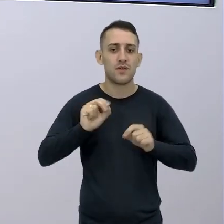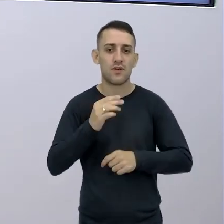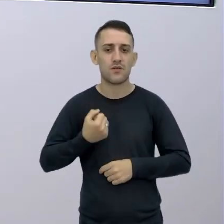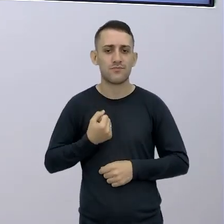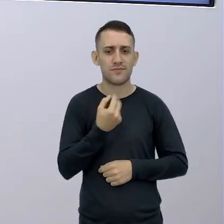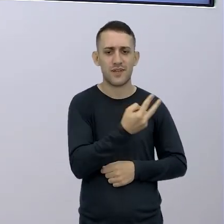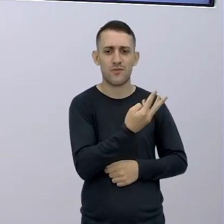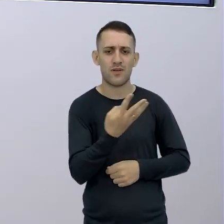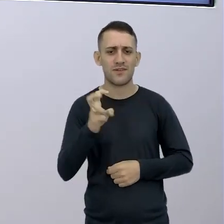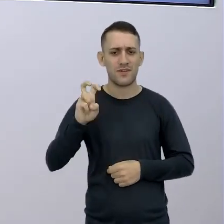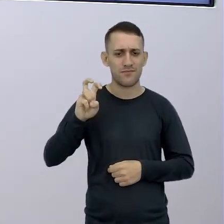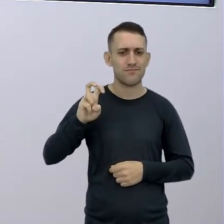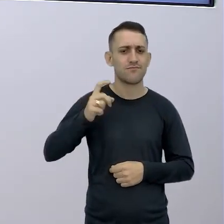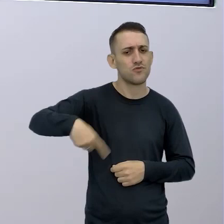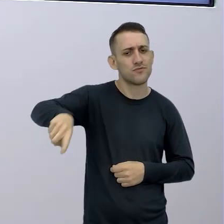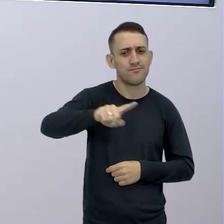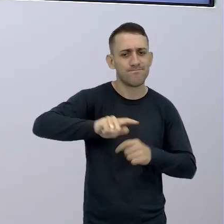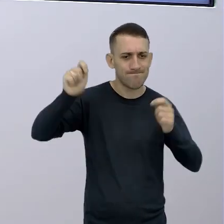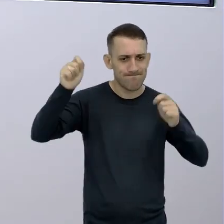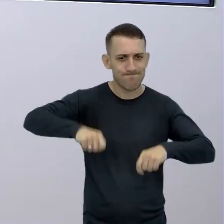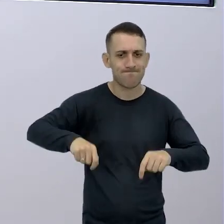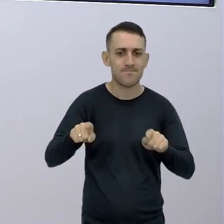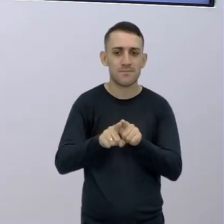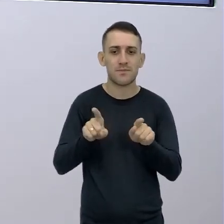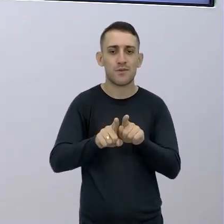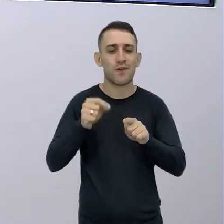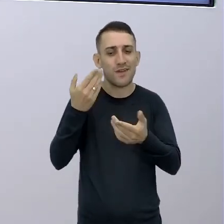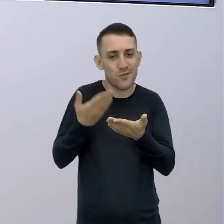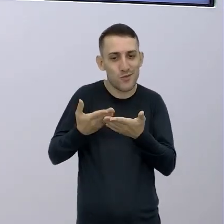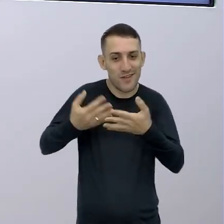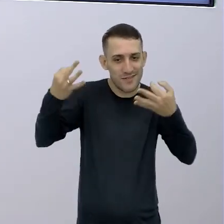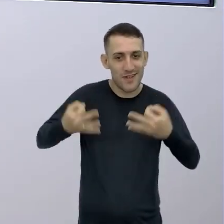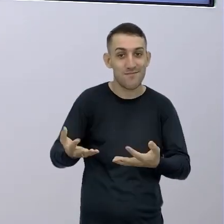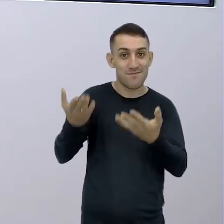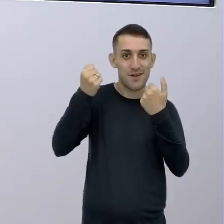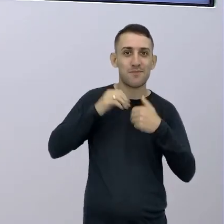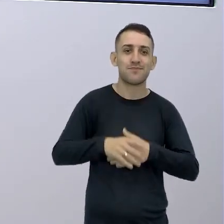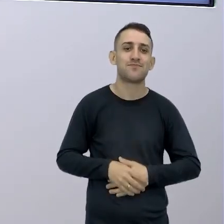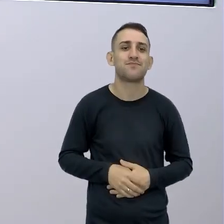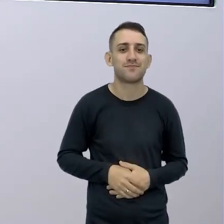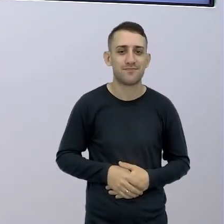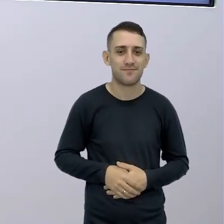3 Unidade 4, 5, 6 Pra vocês aí Estudarem Ah, vamos lá, pessoal